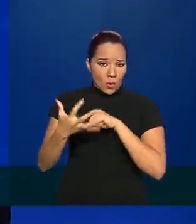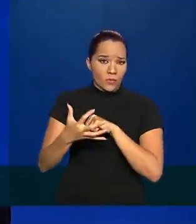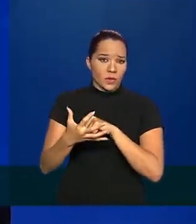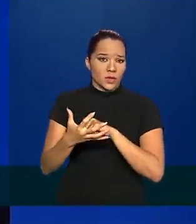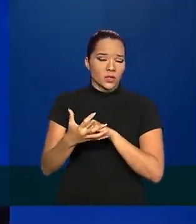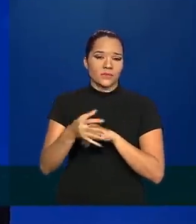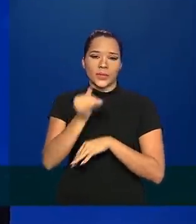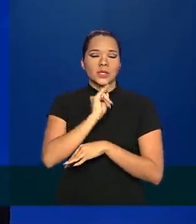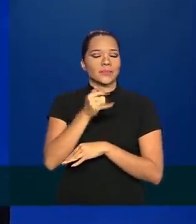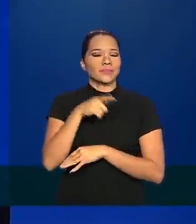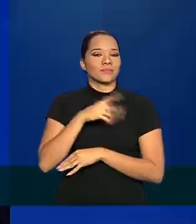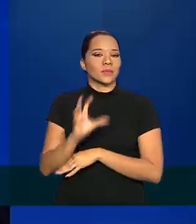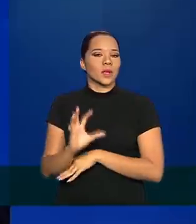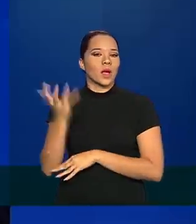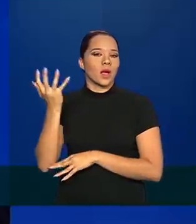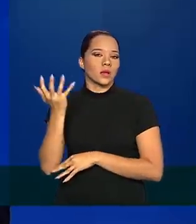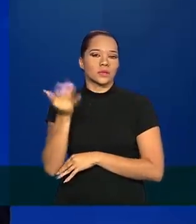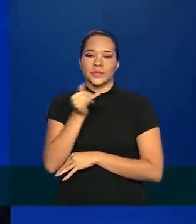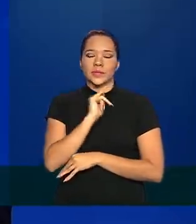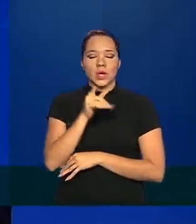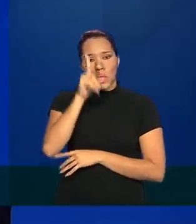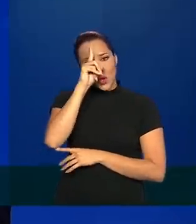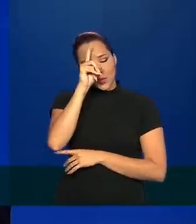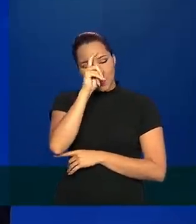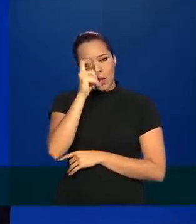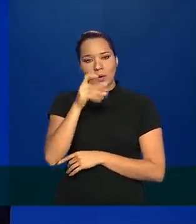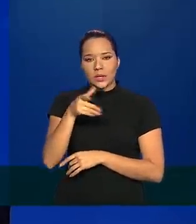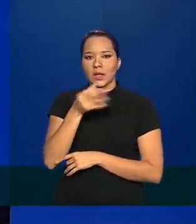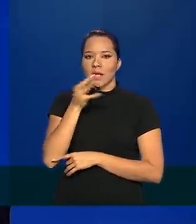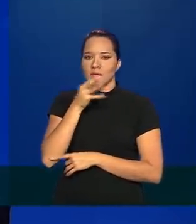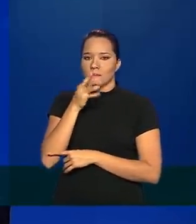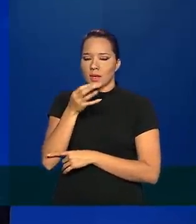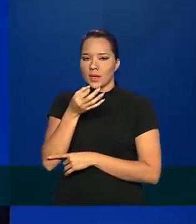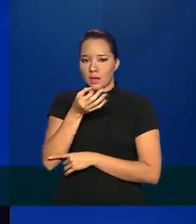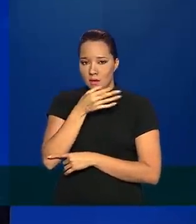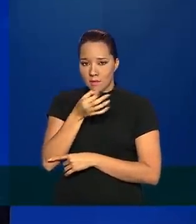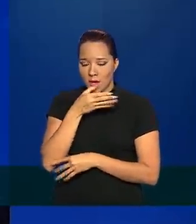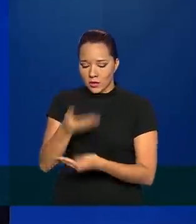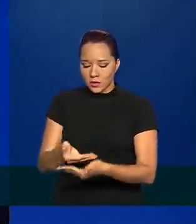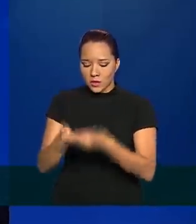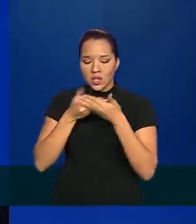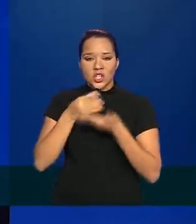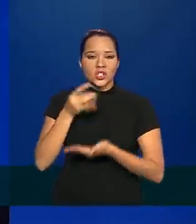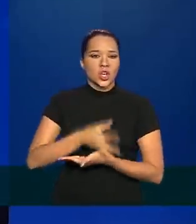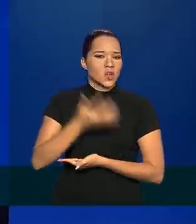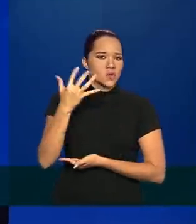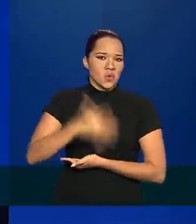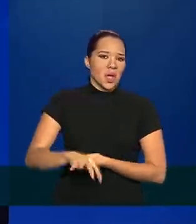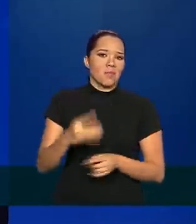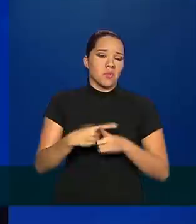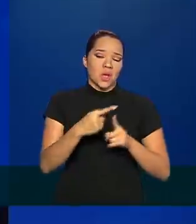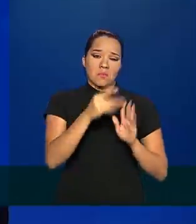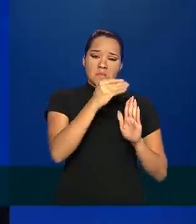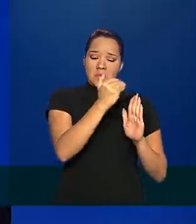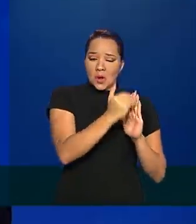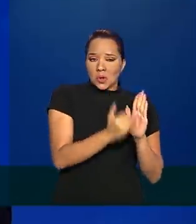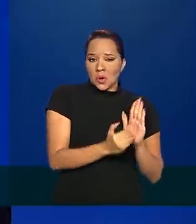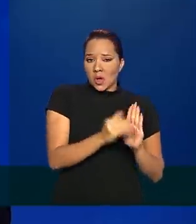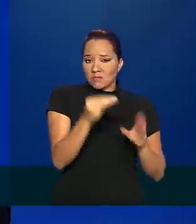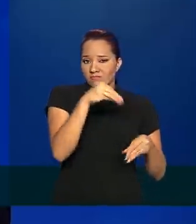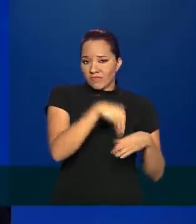Há, por exemplo, casos de hospitais que recebem comprimidos em governo federal, mas rejeitam por protocolos internos